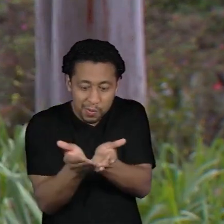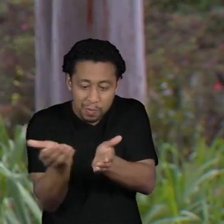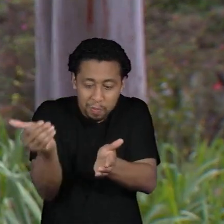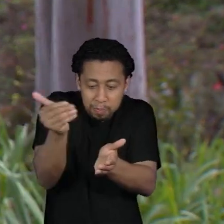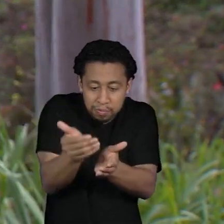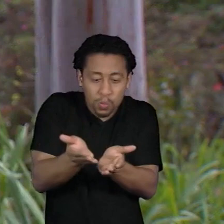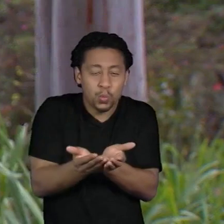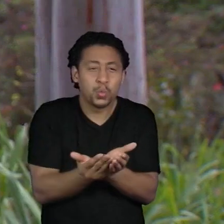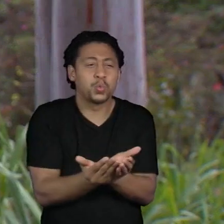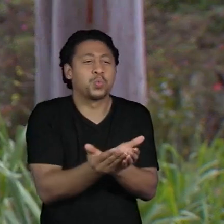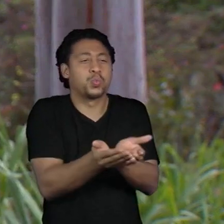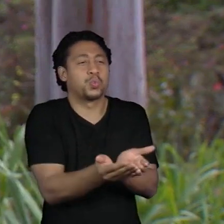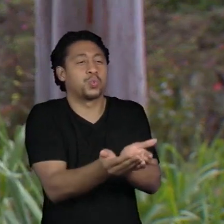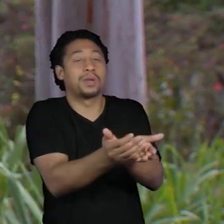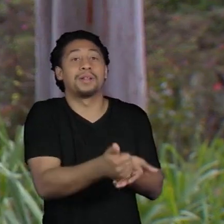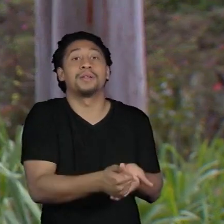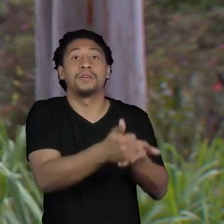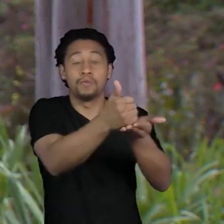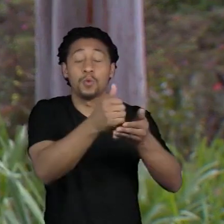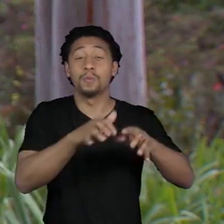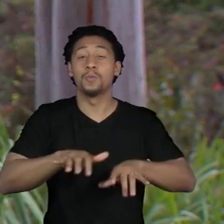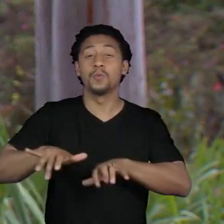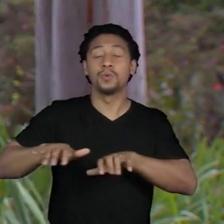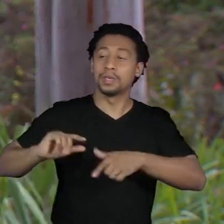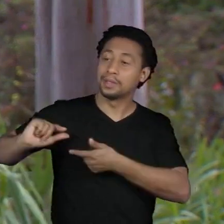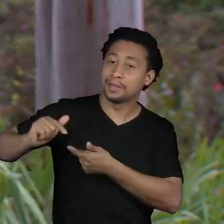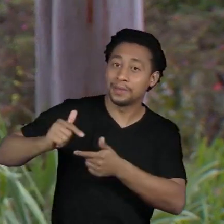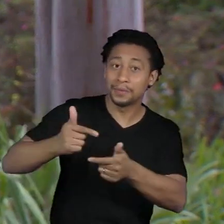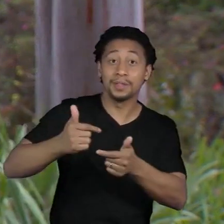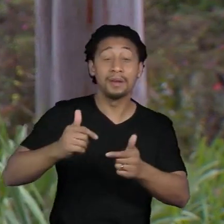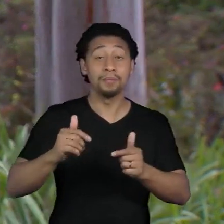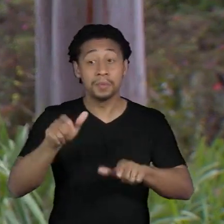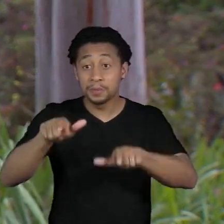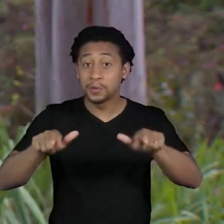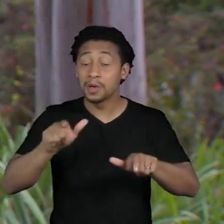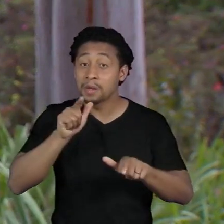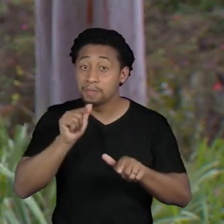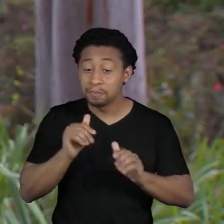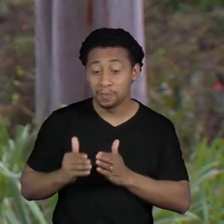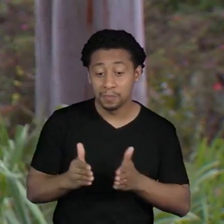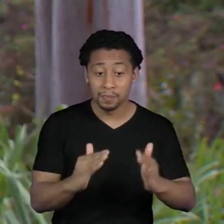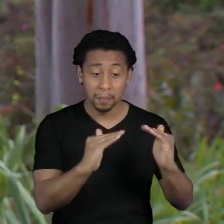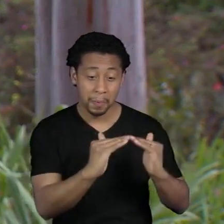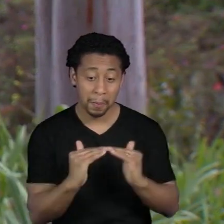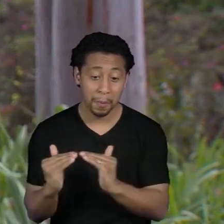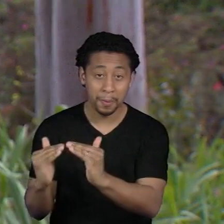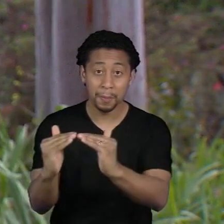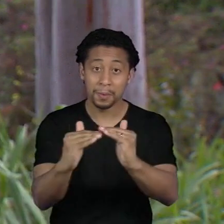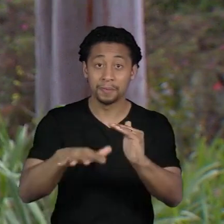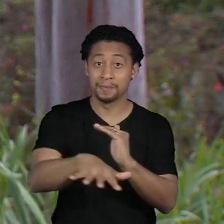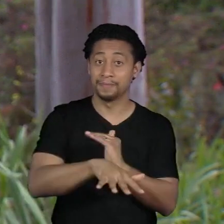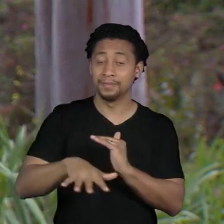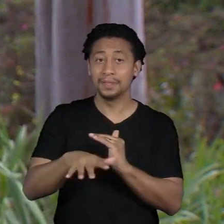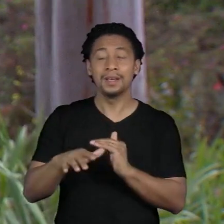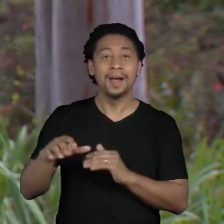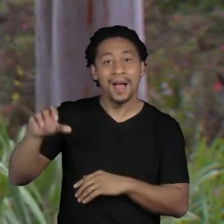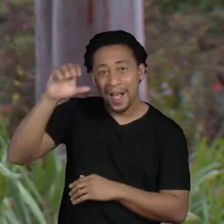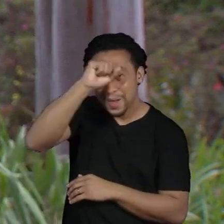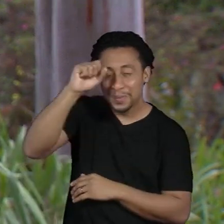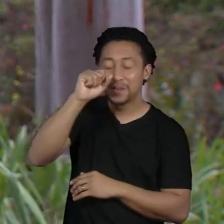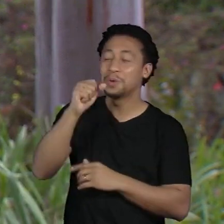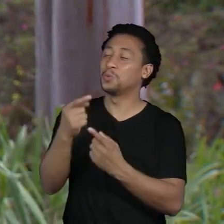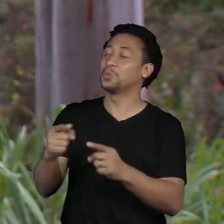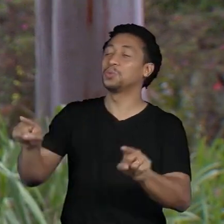contemporâneos da Amazônia para as comunidades ribeirinhas E com elas aprendeu sobre os sons e